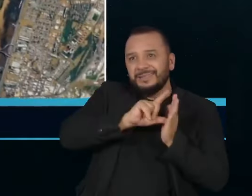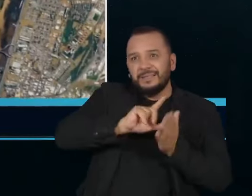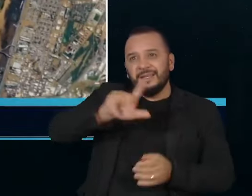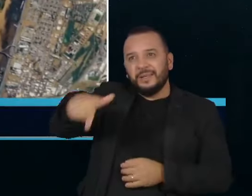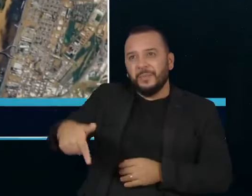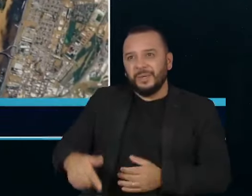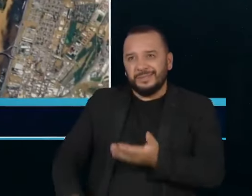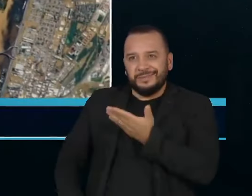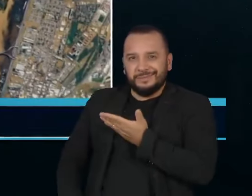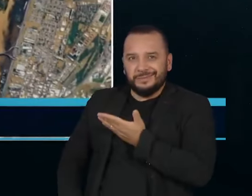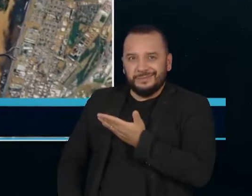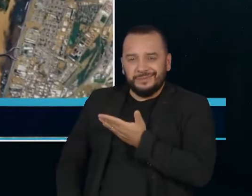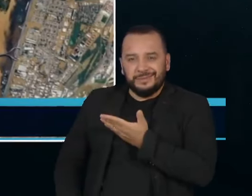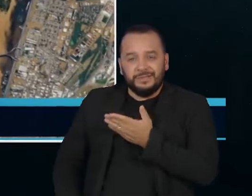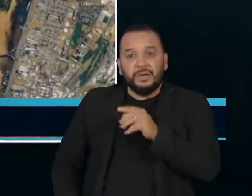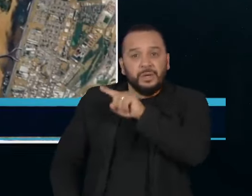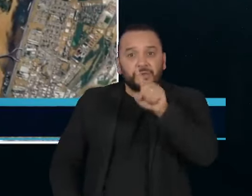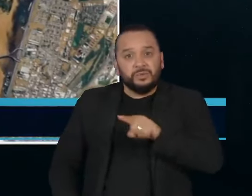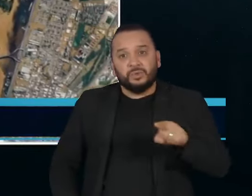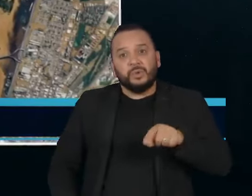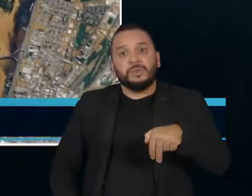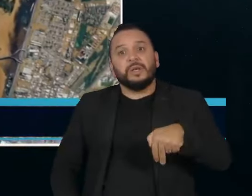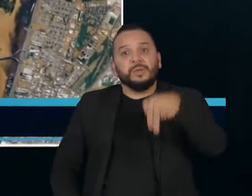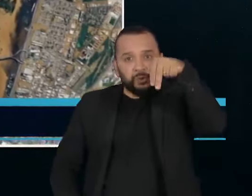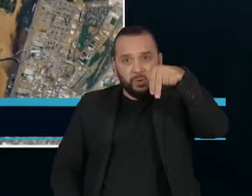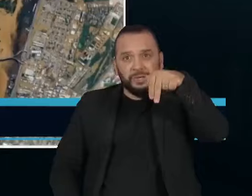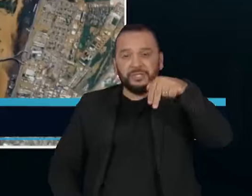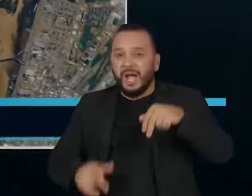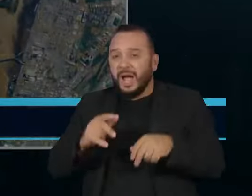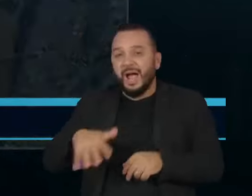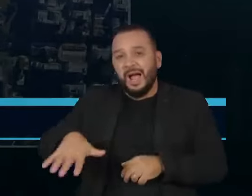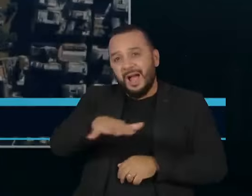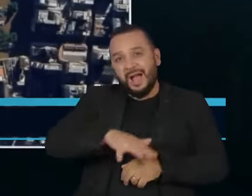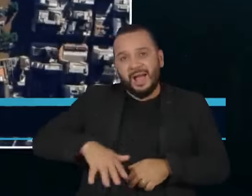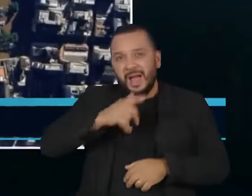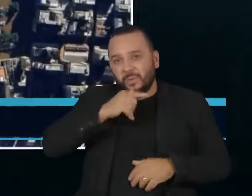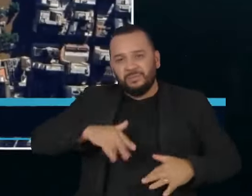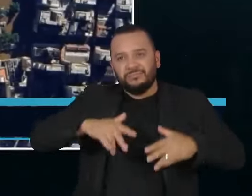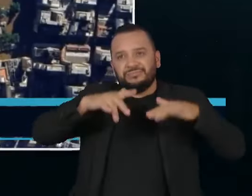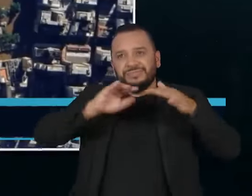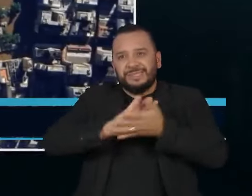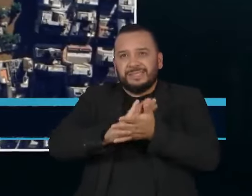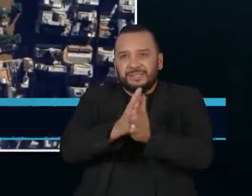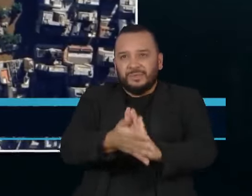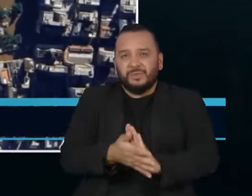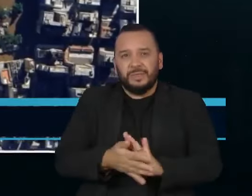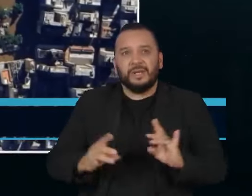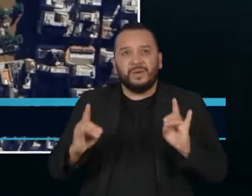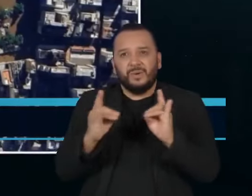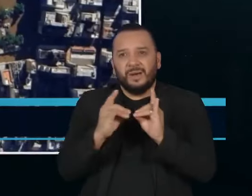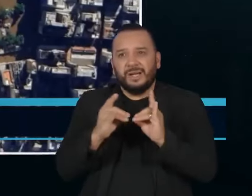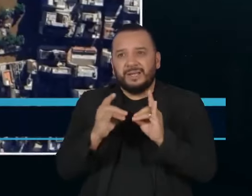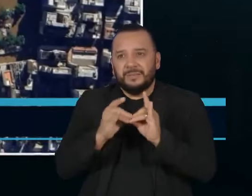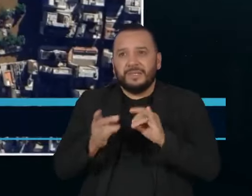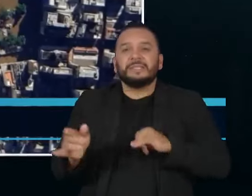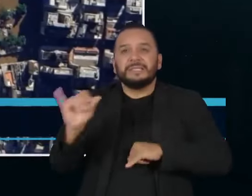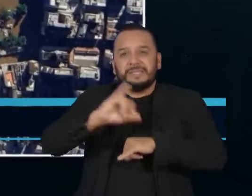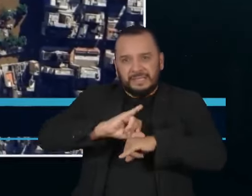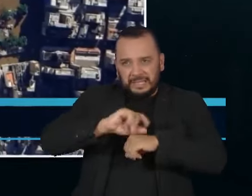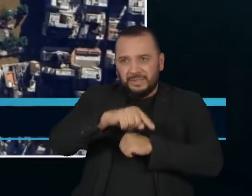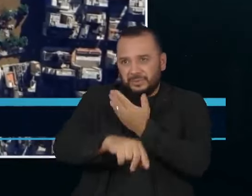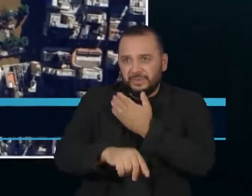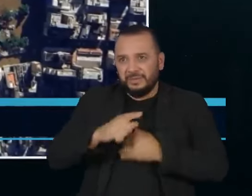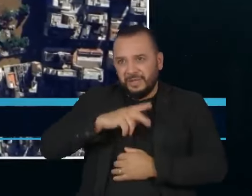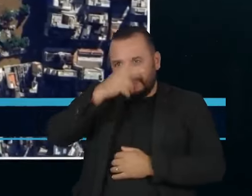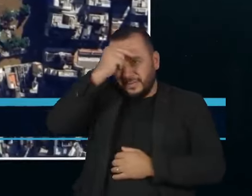depois. A Zona Norte, uma das áreas mais alagadas, ficou destruída. A altura do Guaíba, no centro histórico, onde estão